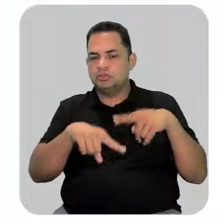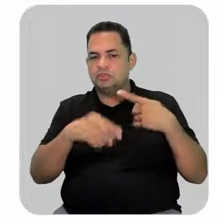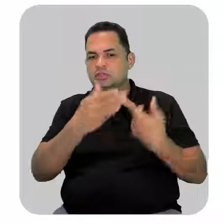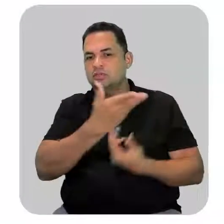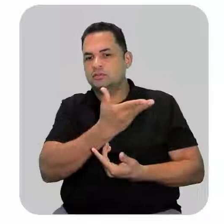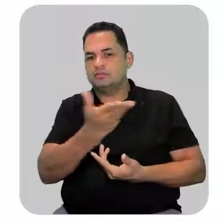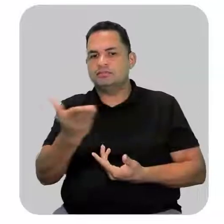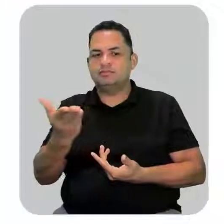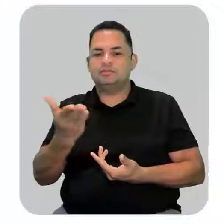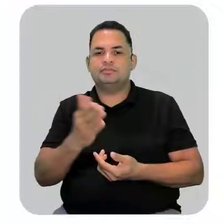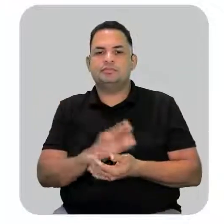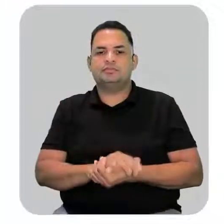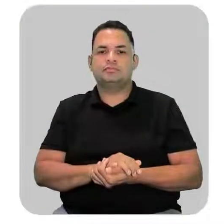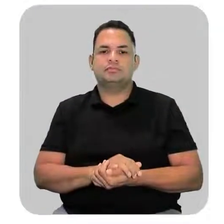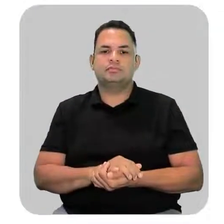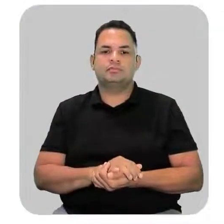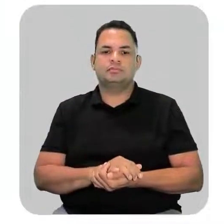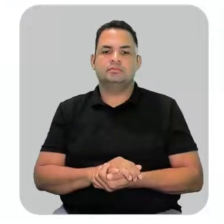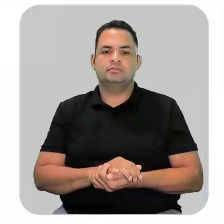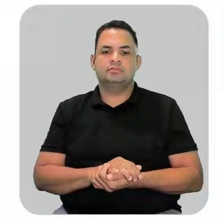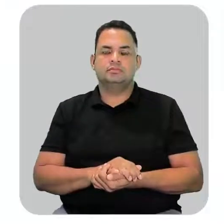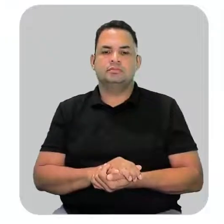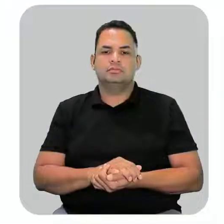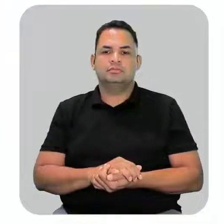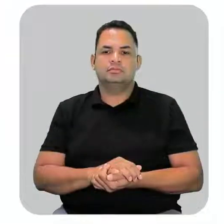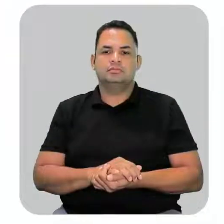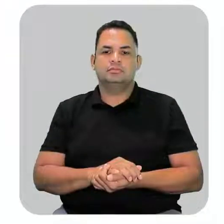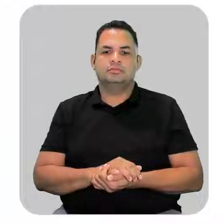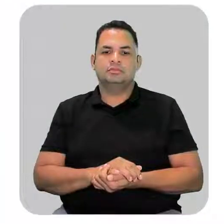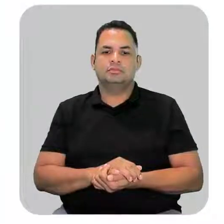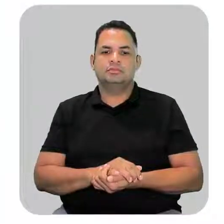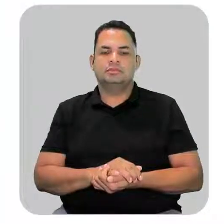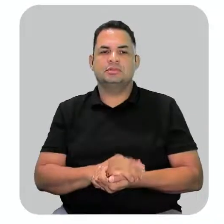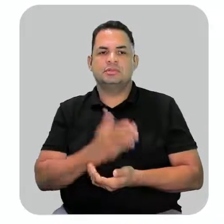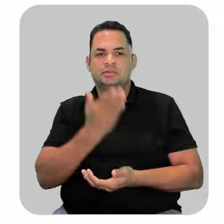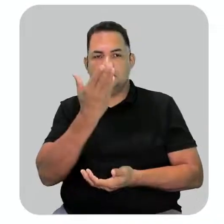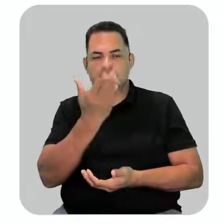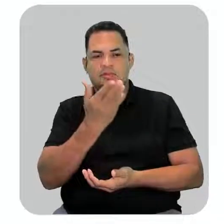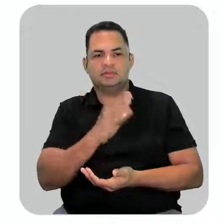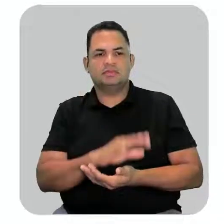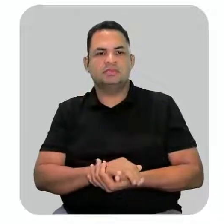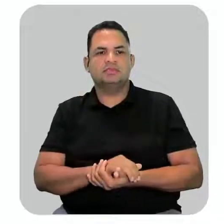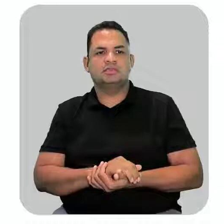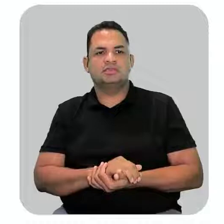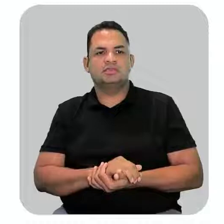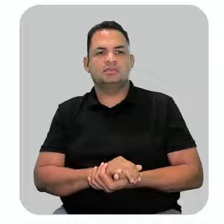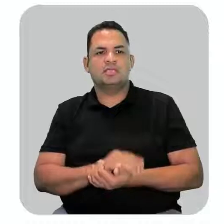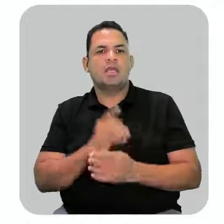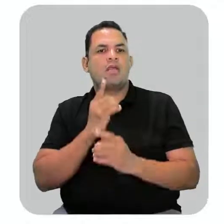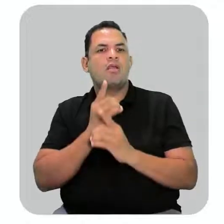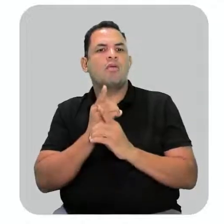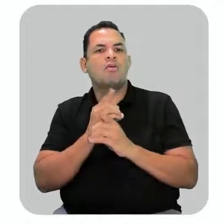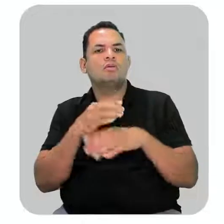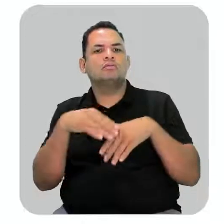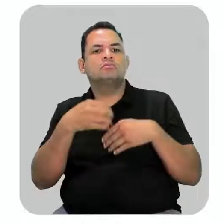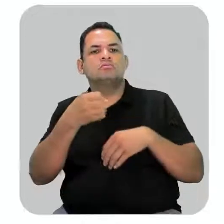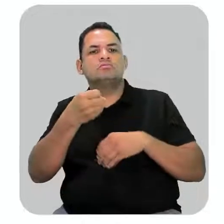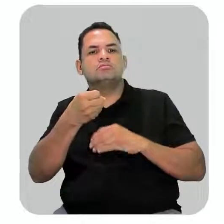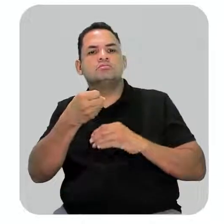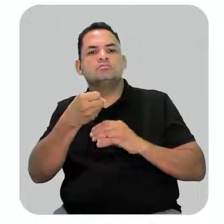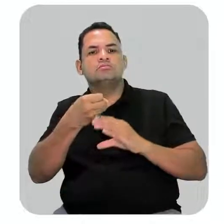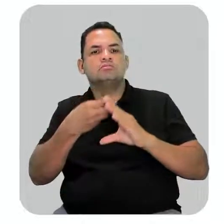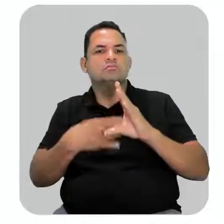Essa é uma e aqui embaixo é outro composto, tá, gente? E aí ele vem. Identifique as